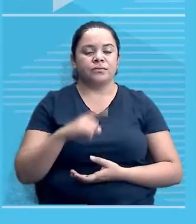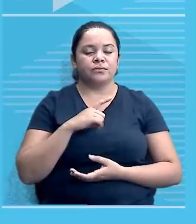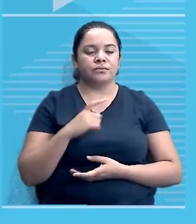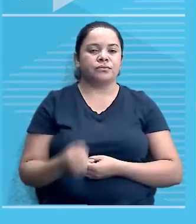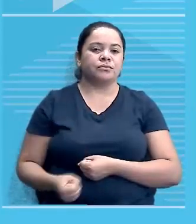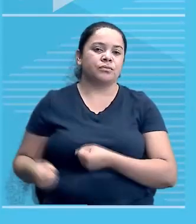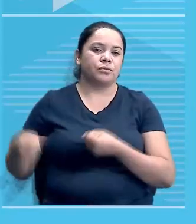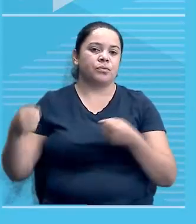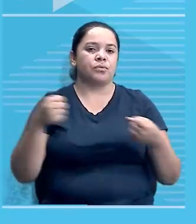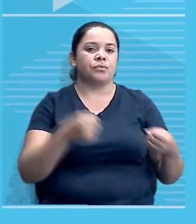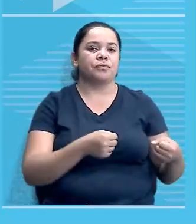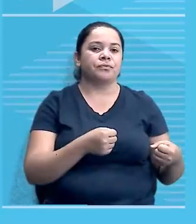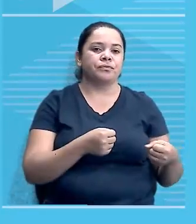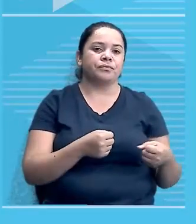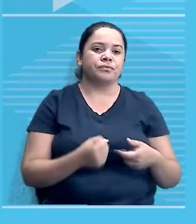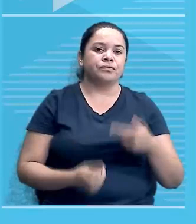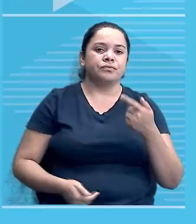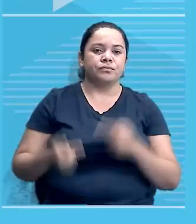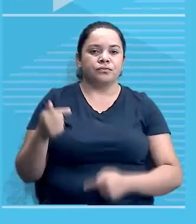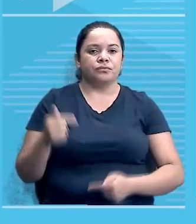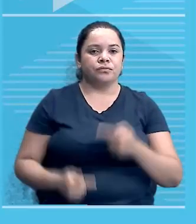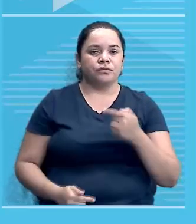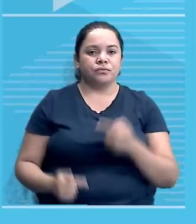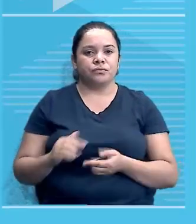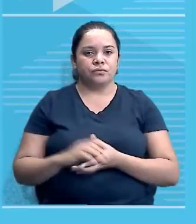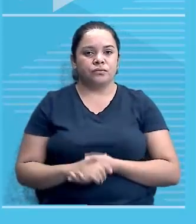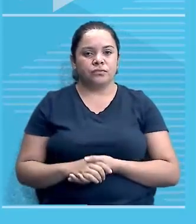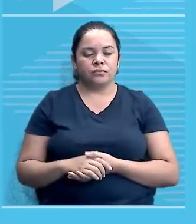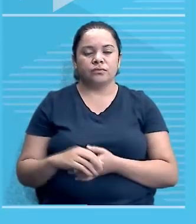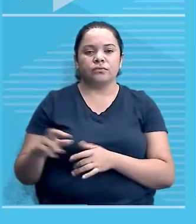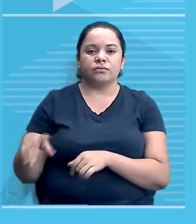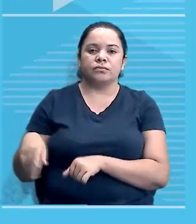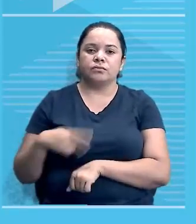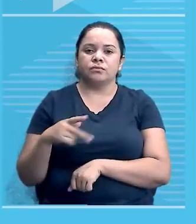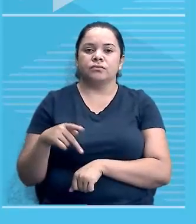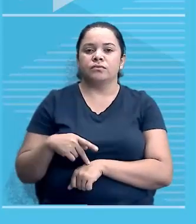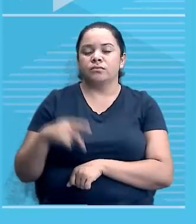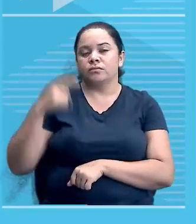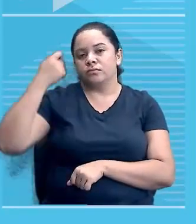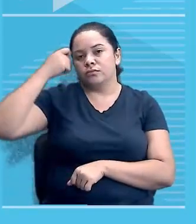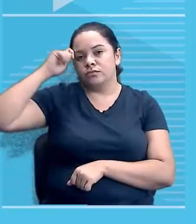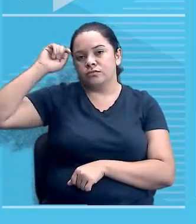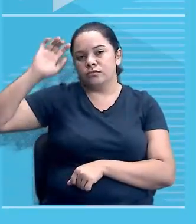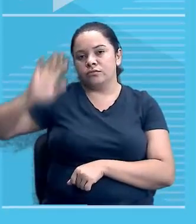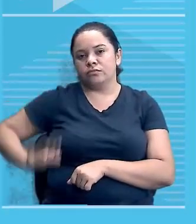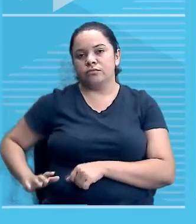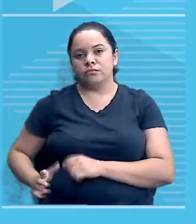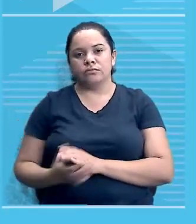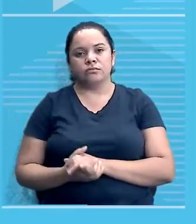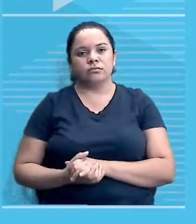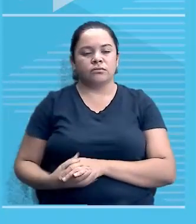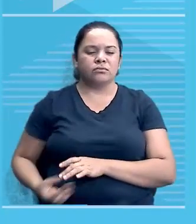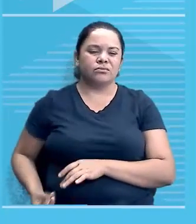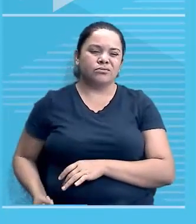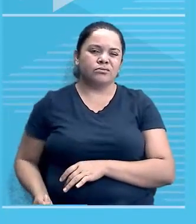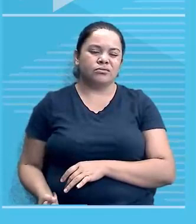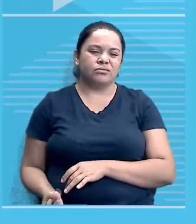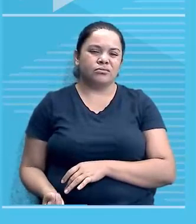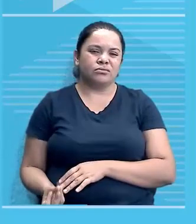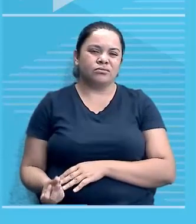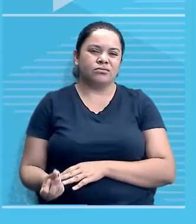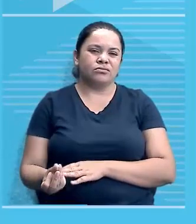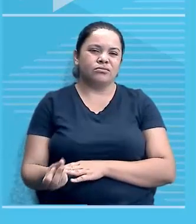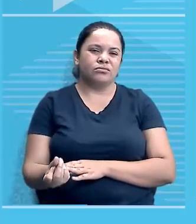muita instabilidade política nos países africanos. que já não bastasse, pessoal, já não